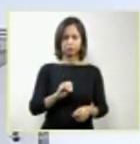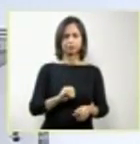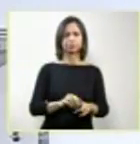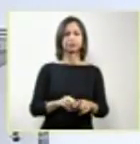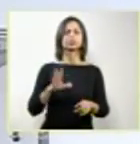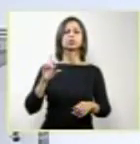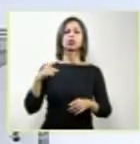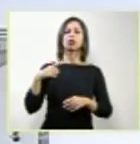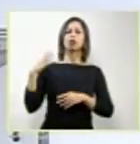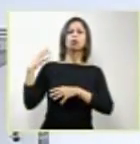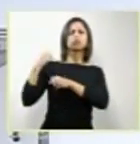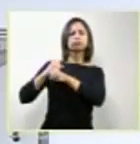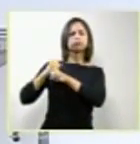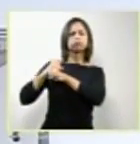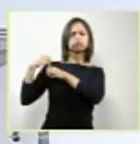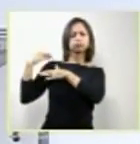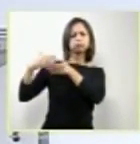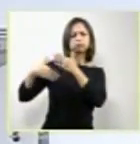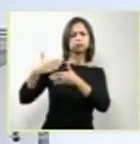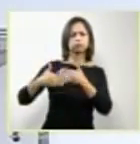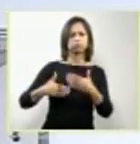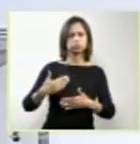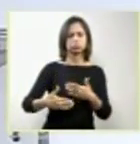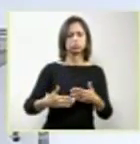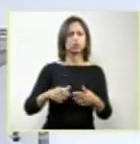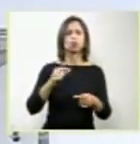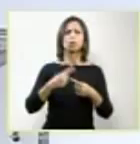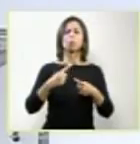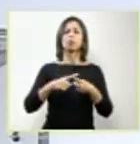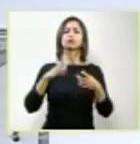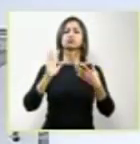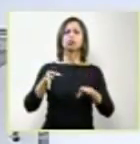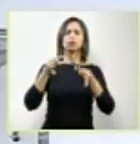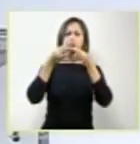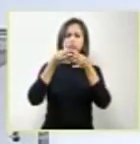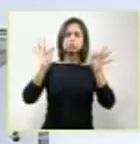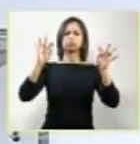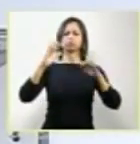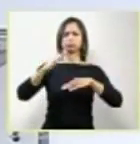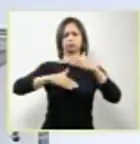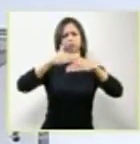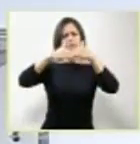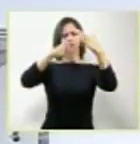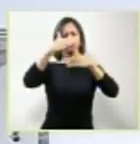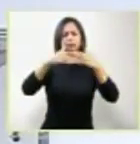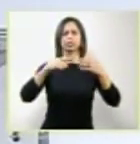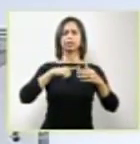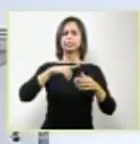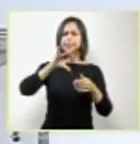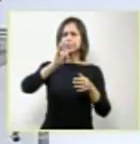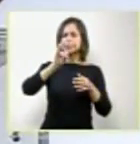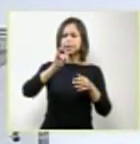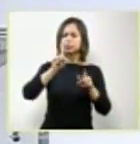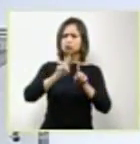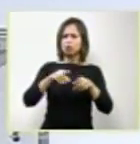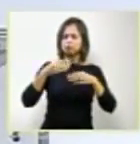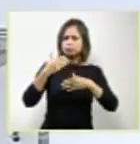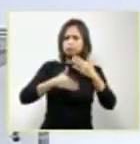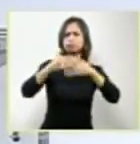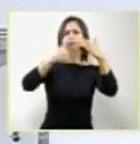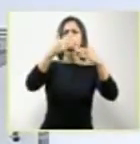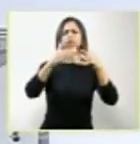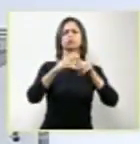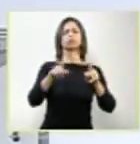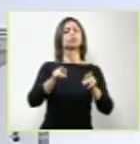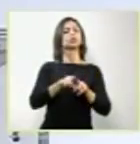últimos anos. A questão do progresso da ciência e toda uma possibilidade, não só diagnóstica,